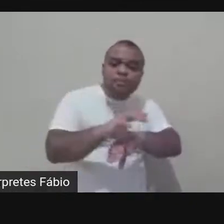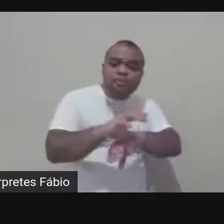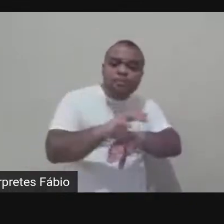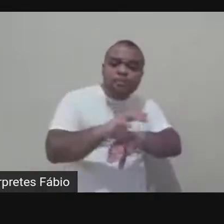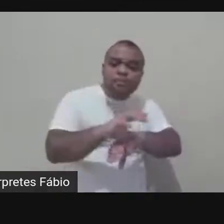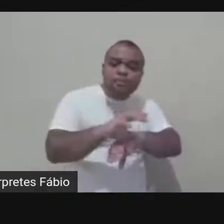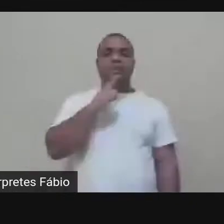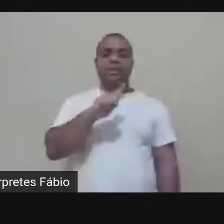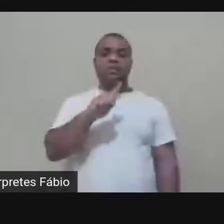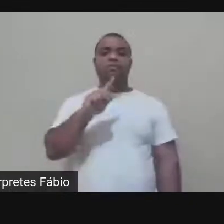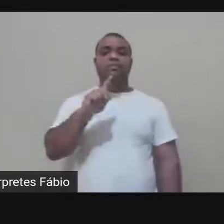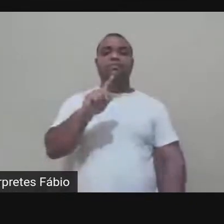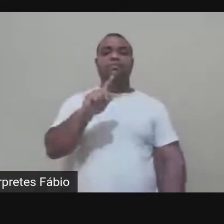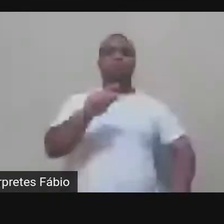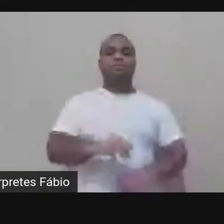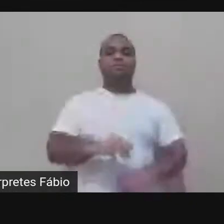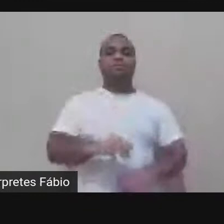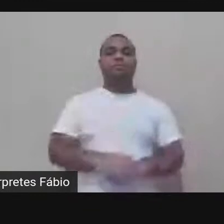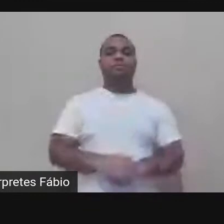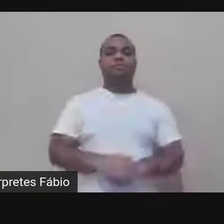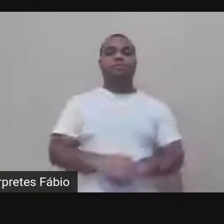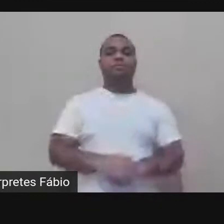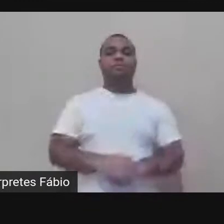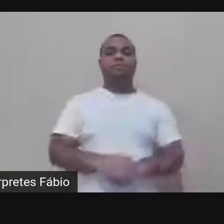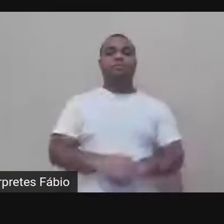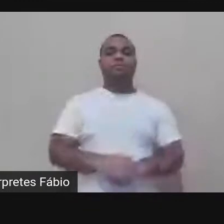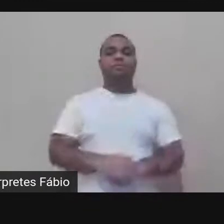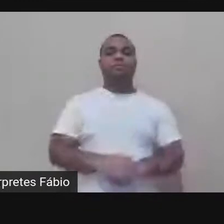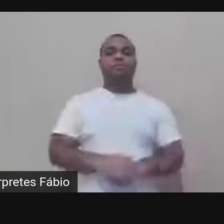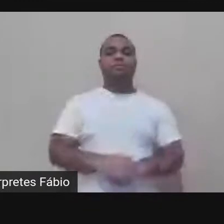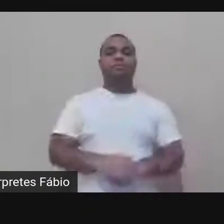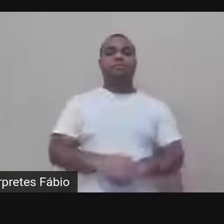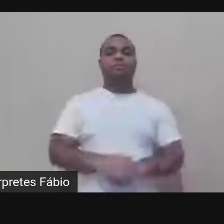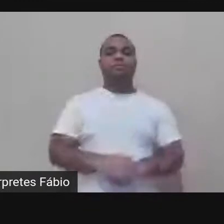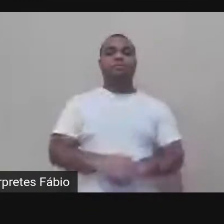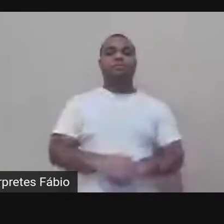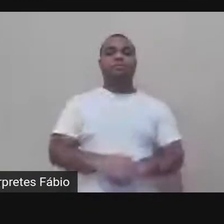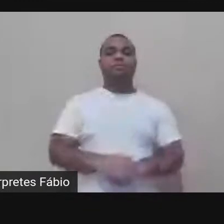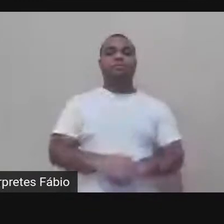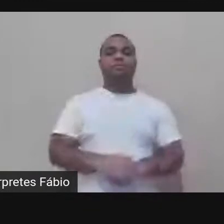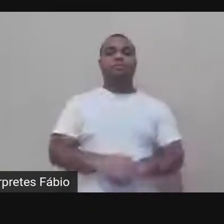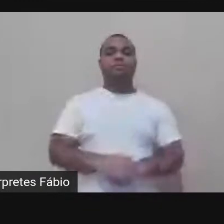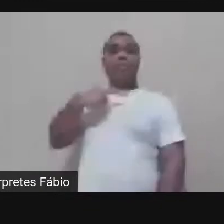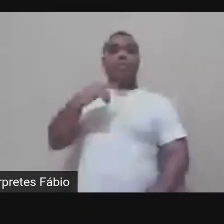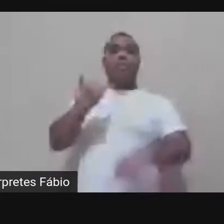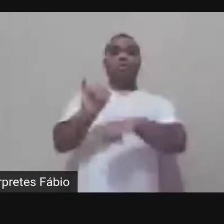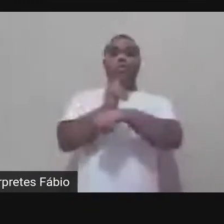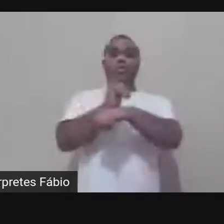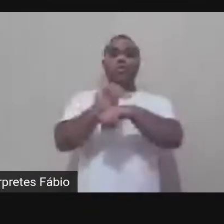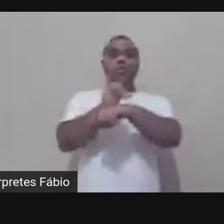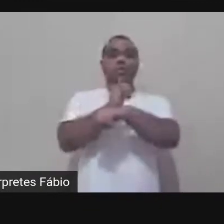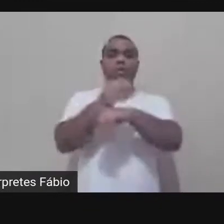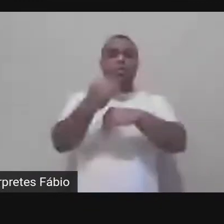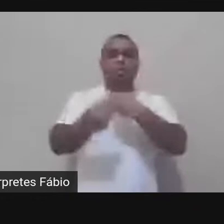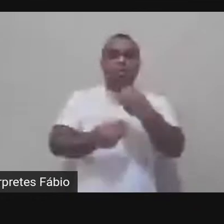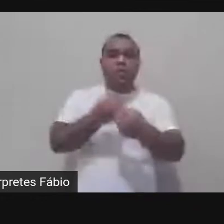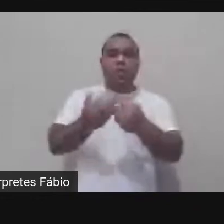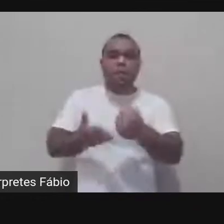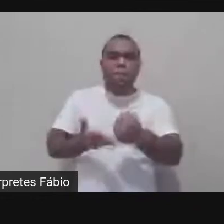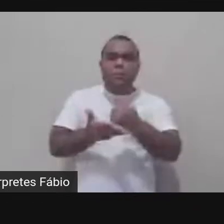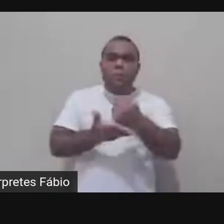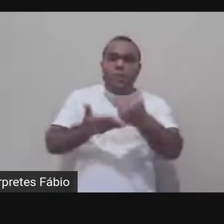com o YouTube enquanto ferramenta de ensino e divulgação e isso depois fica importante para mim de novo também